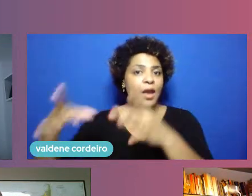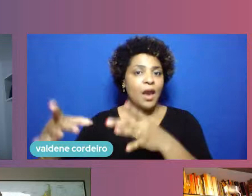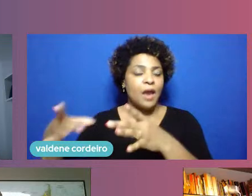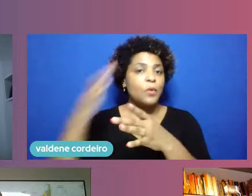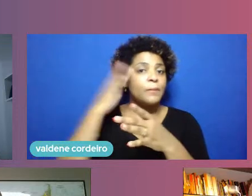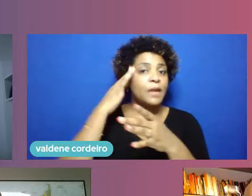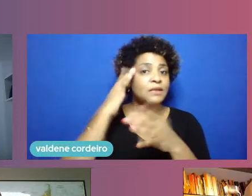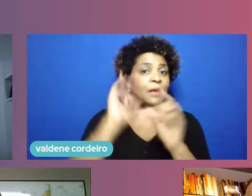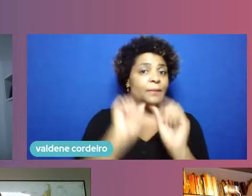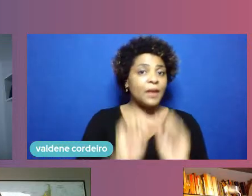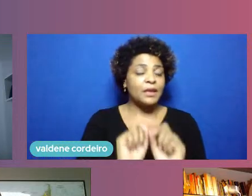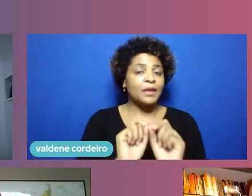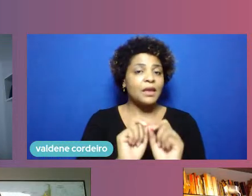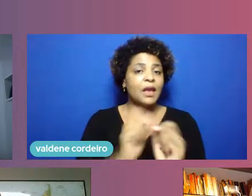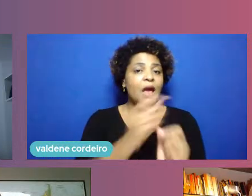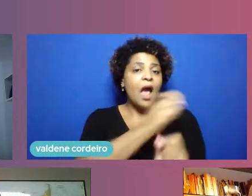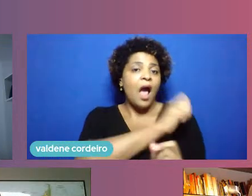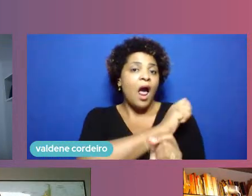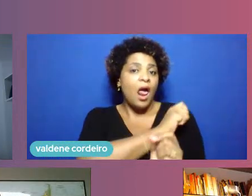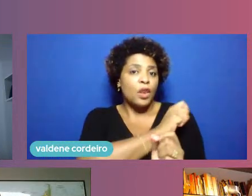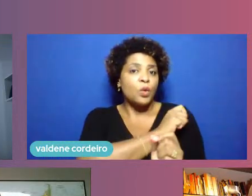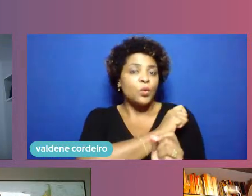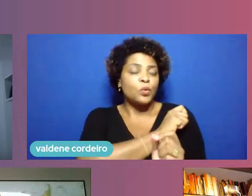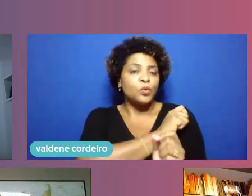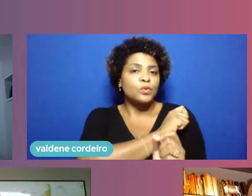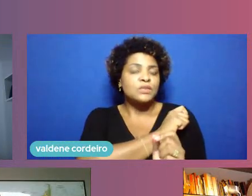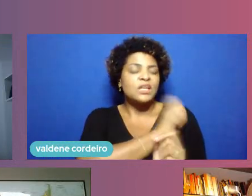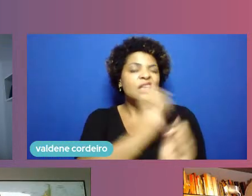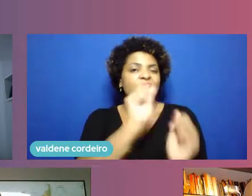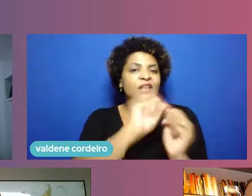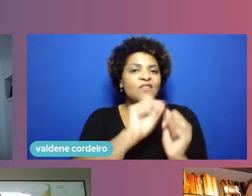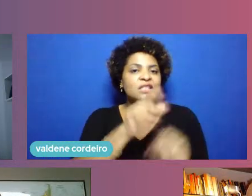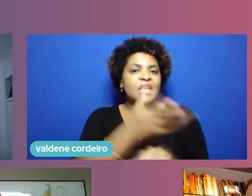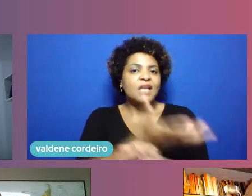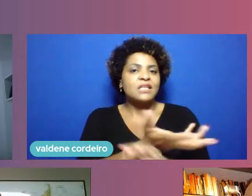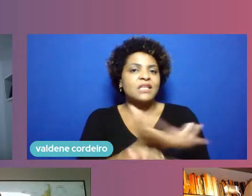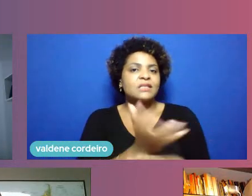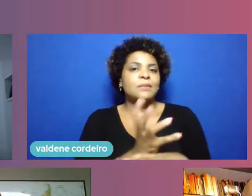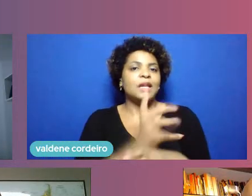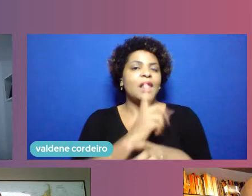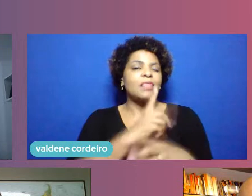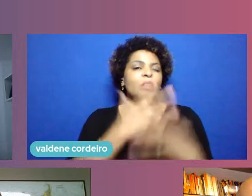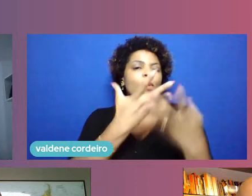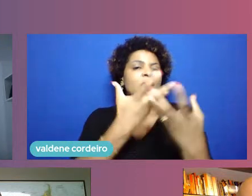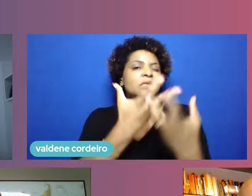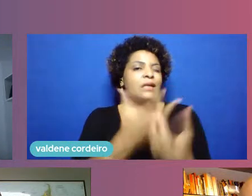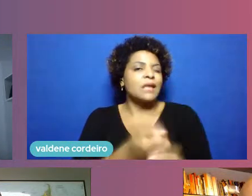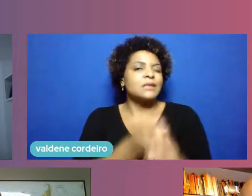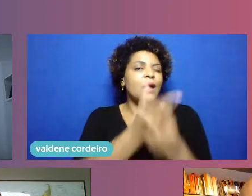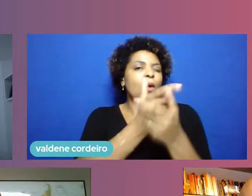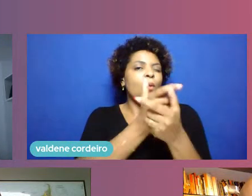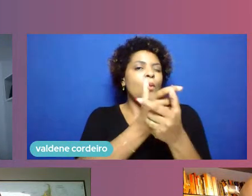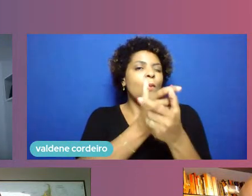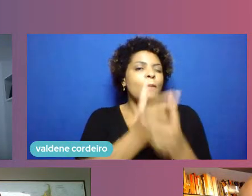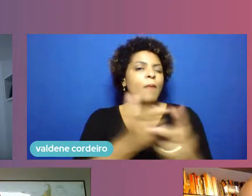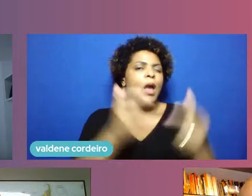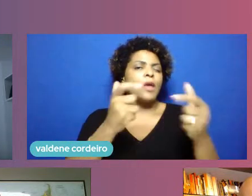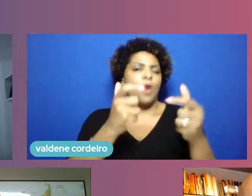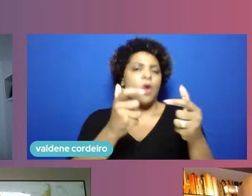disciplina que eu vou rapidamente descrever aqui eles têm uma aceitação muito mais e um